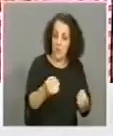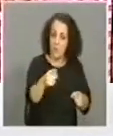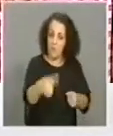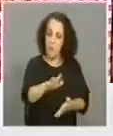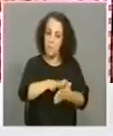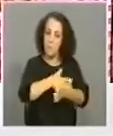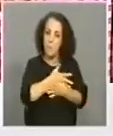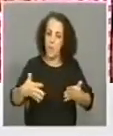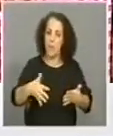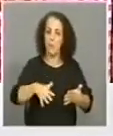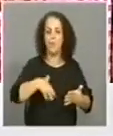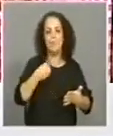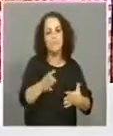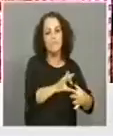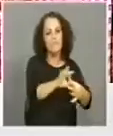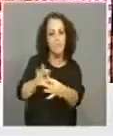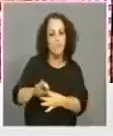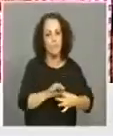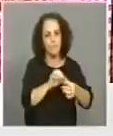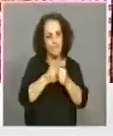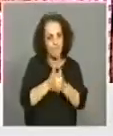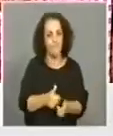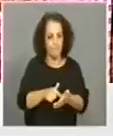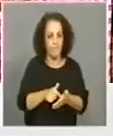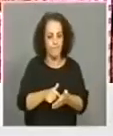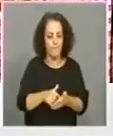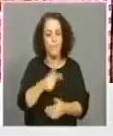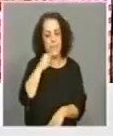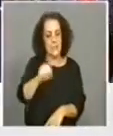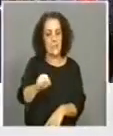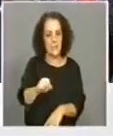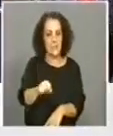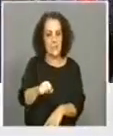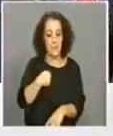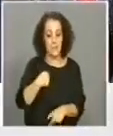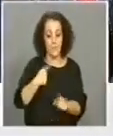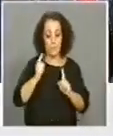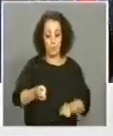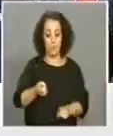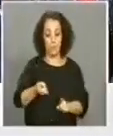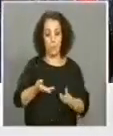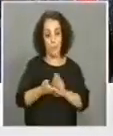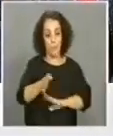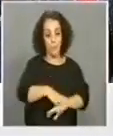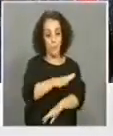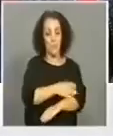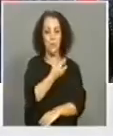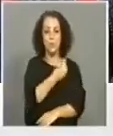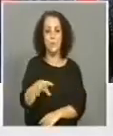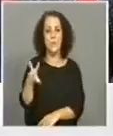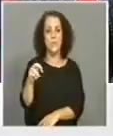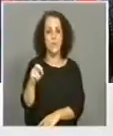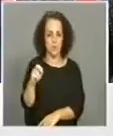solidário. Sim, sobretudo quando iniciamos este mandato em 2013 o nosso